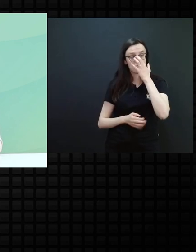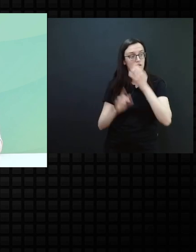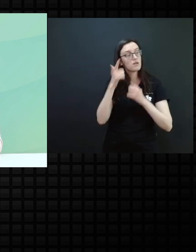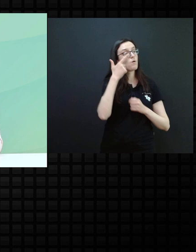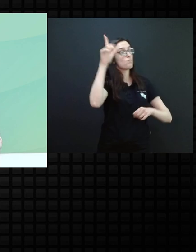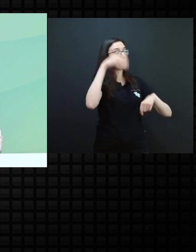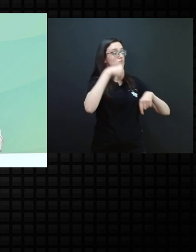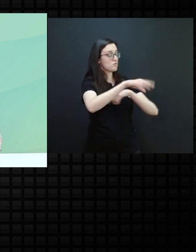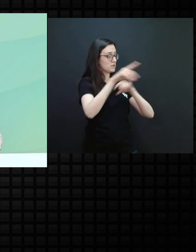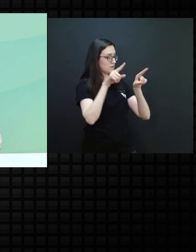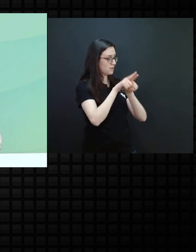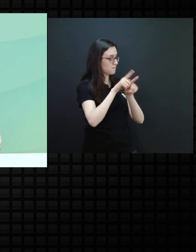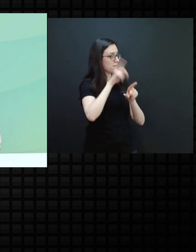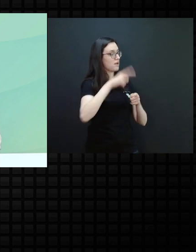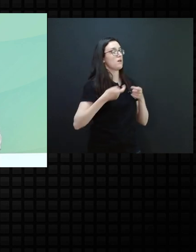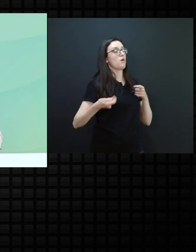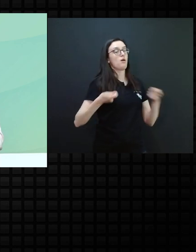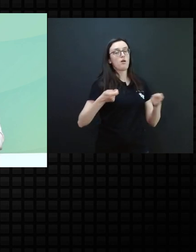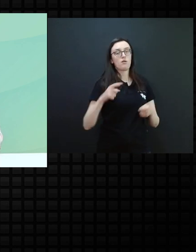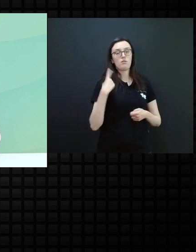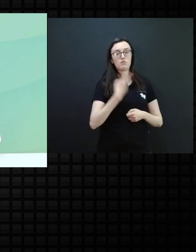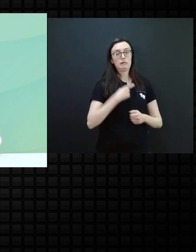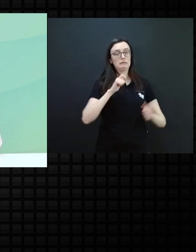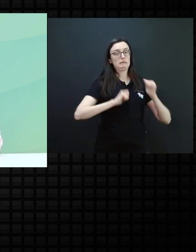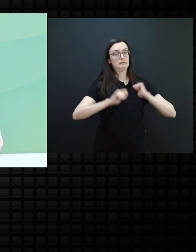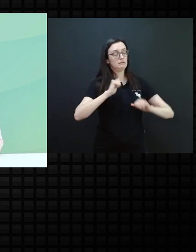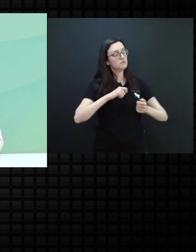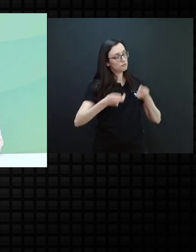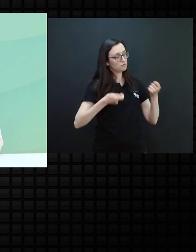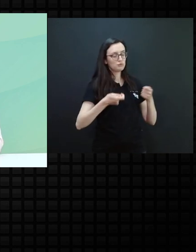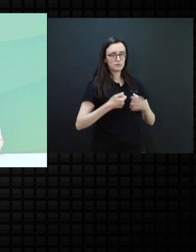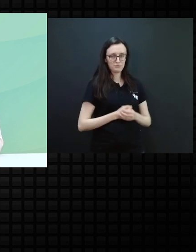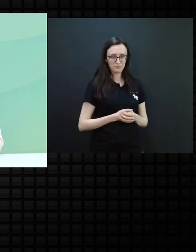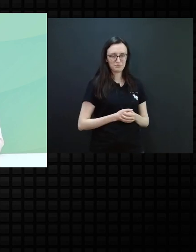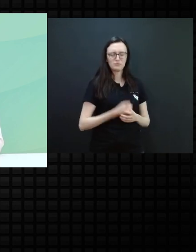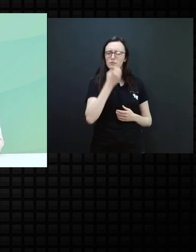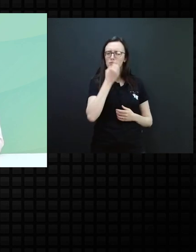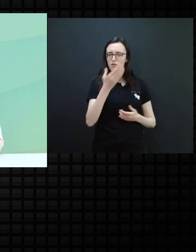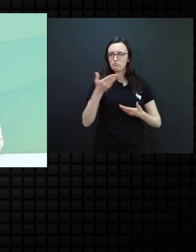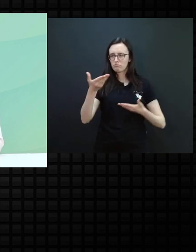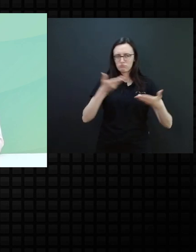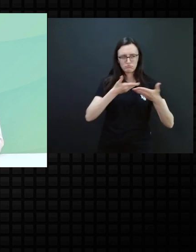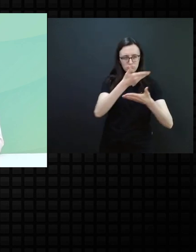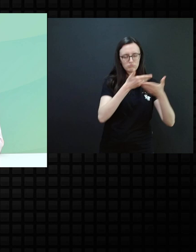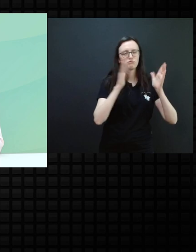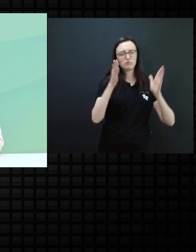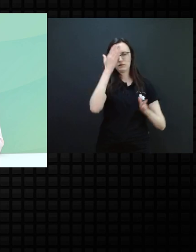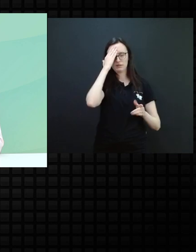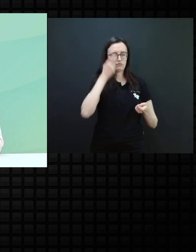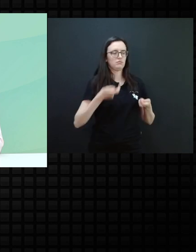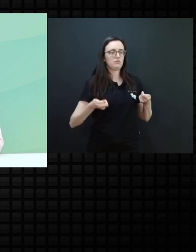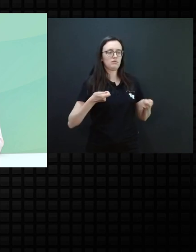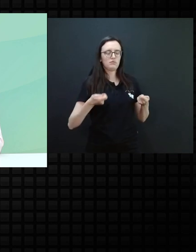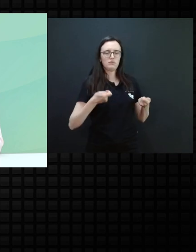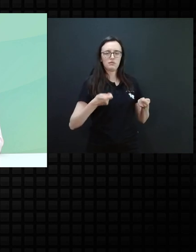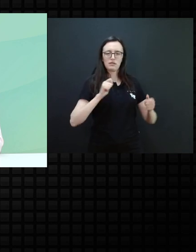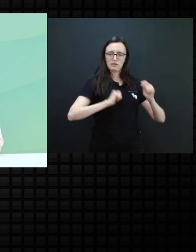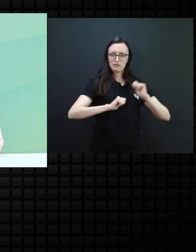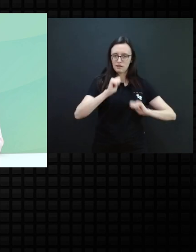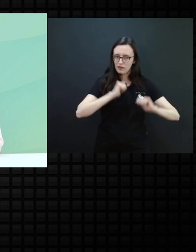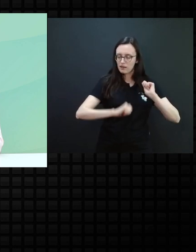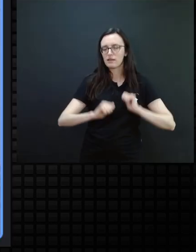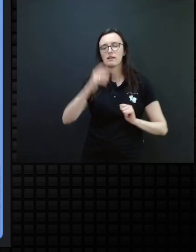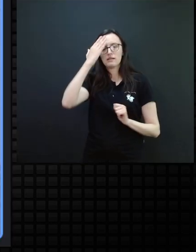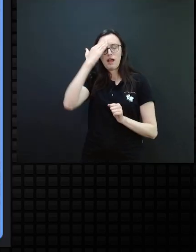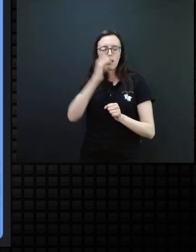dica, né? É controlar a nossa ansiedade, né? O bom mediador, ele sabe controlar a ansiedade, então esse